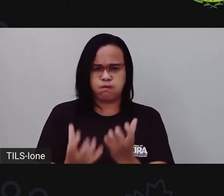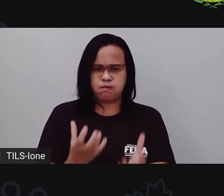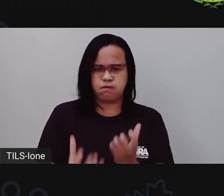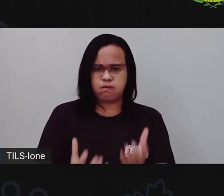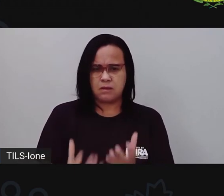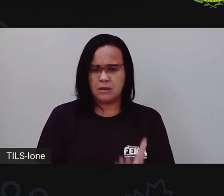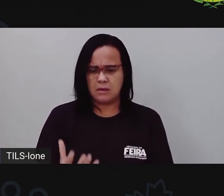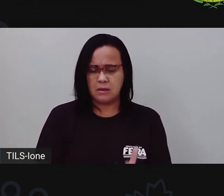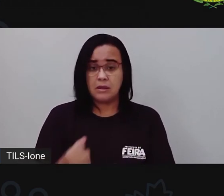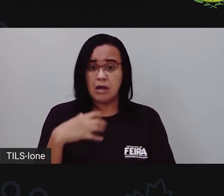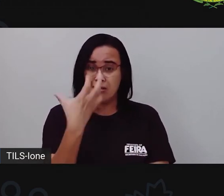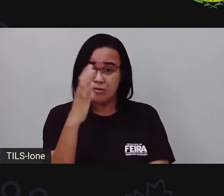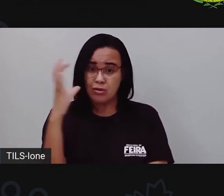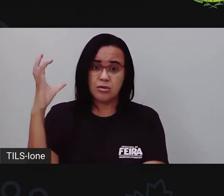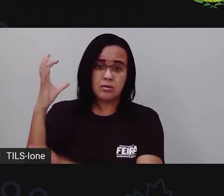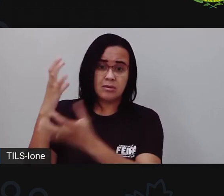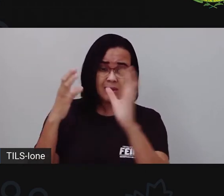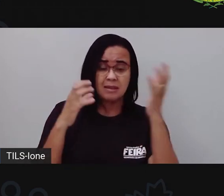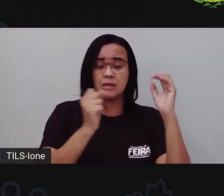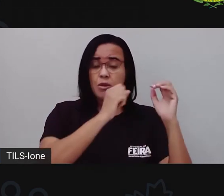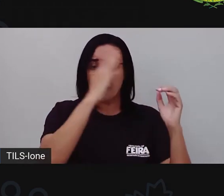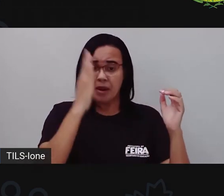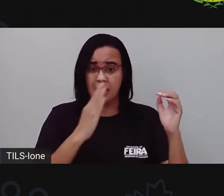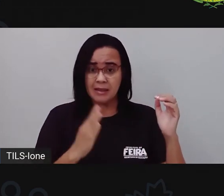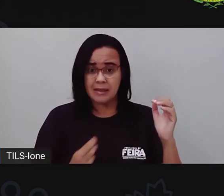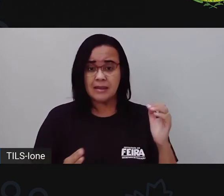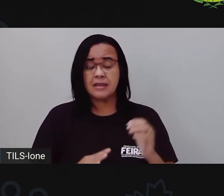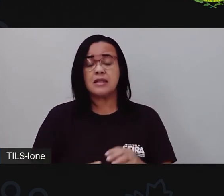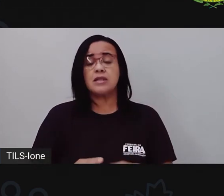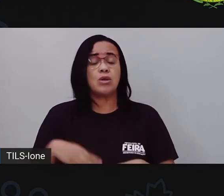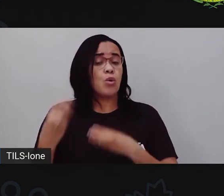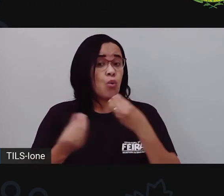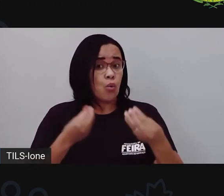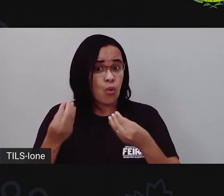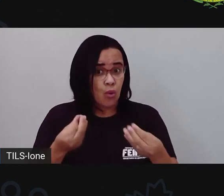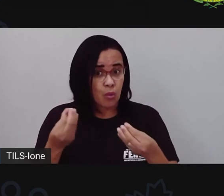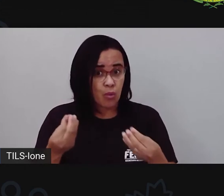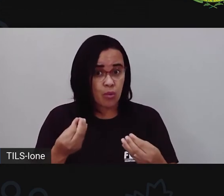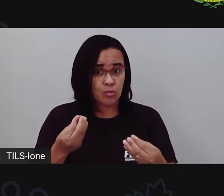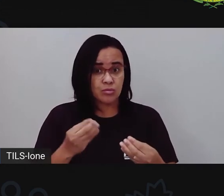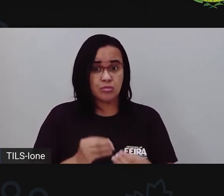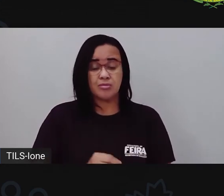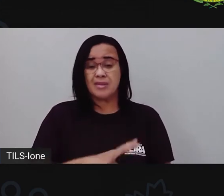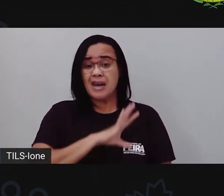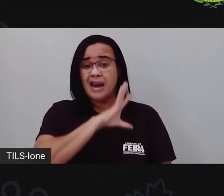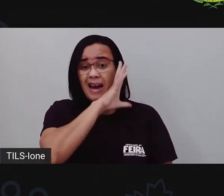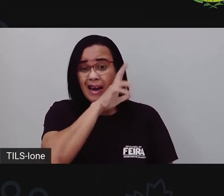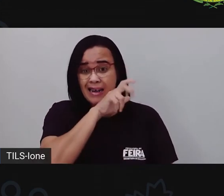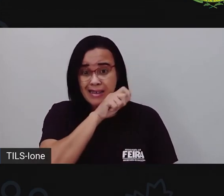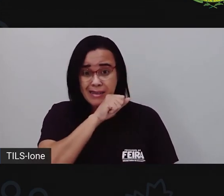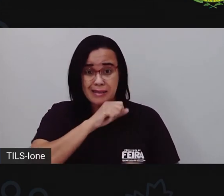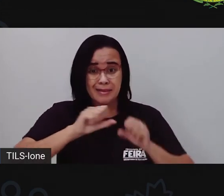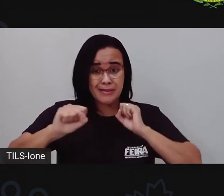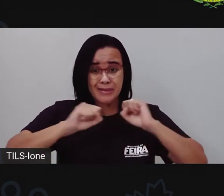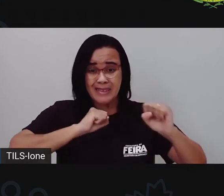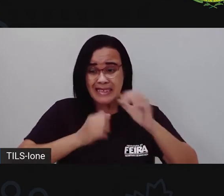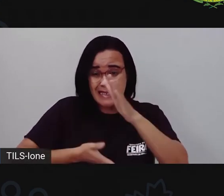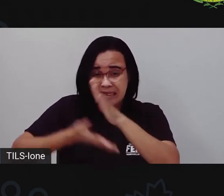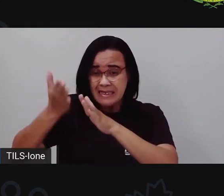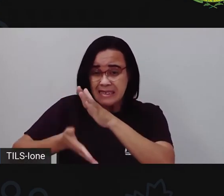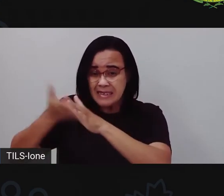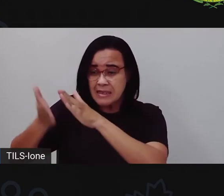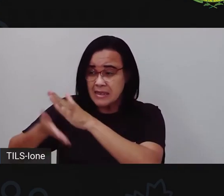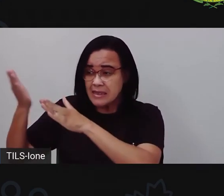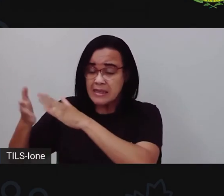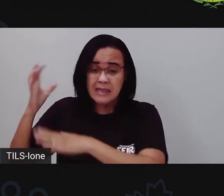tem incêndio lá na Amazônia, né? No Cerrado, quando tem incêndio, esses animais saem desesperados. Porque ali, a casa